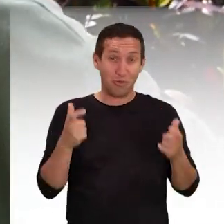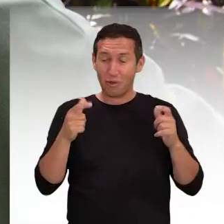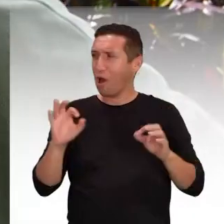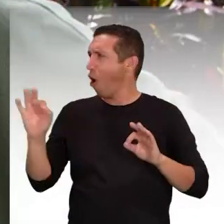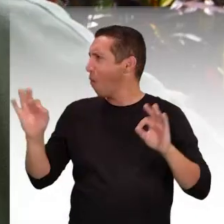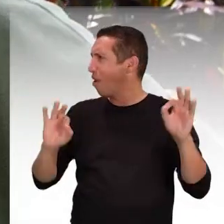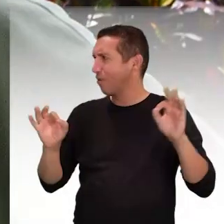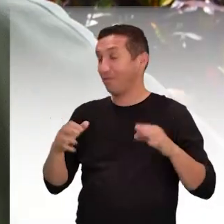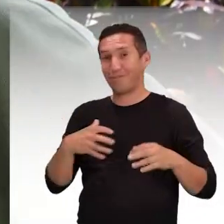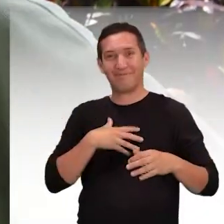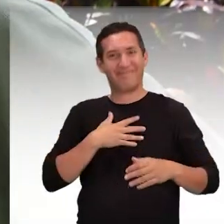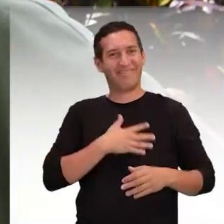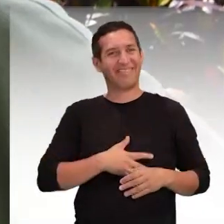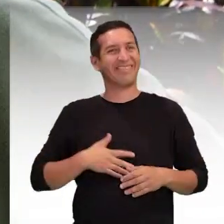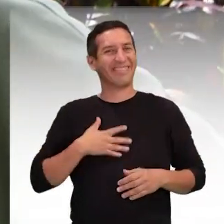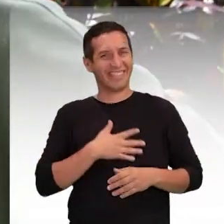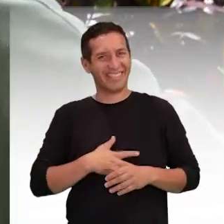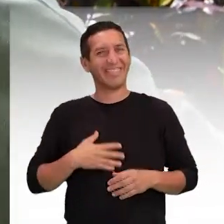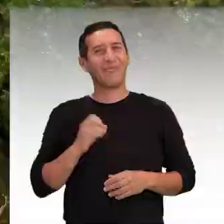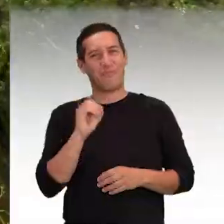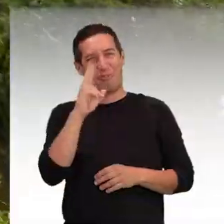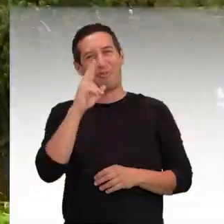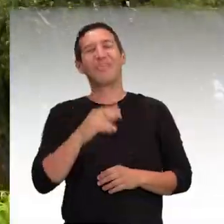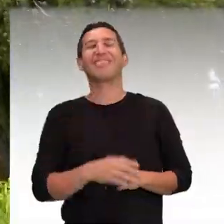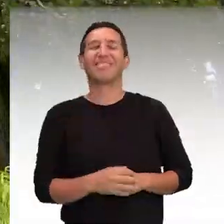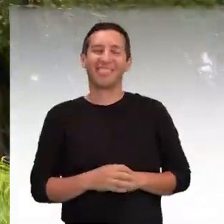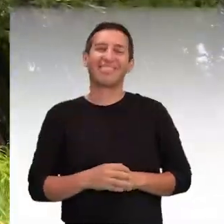Bem arrumadinha, poxa, vou ficar satisfeito.